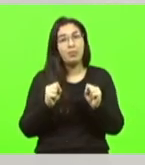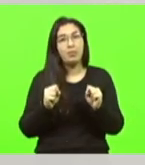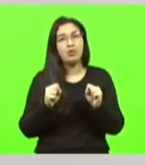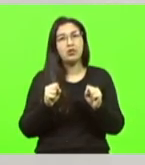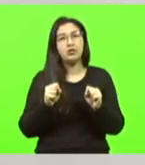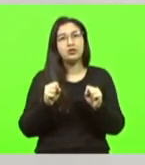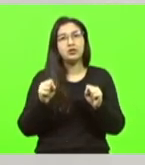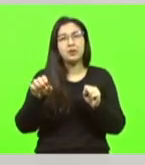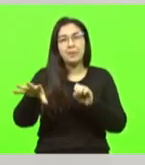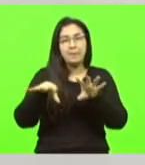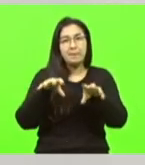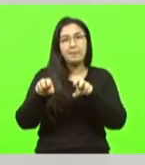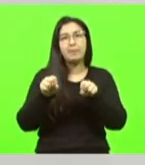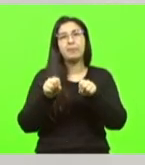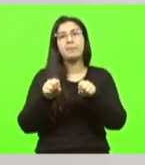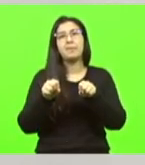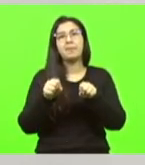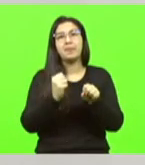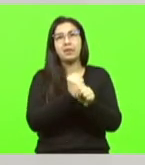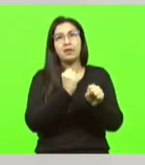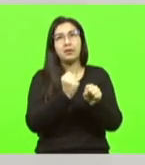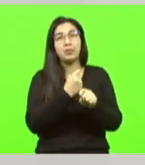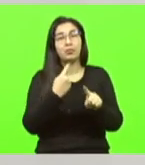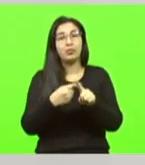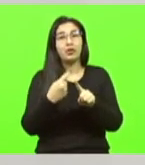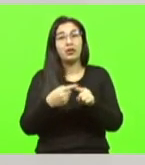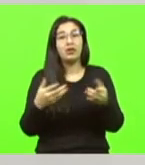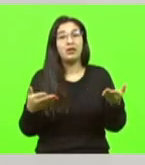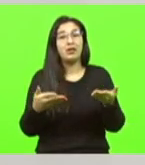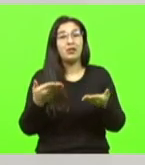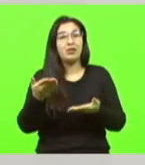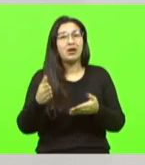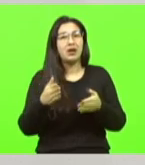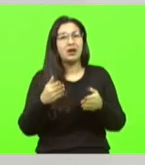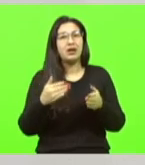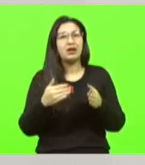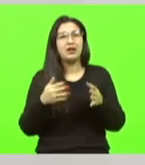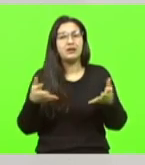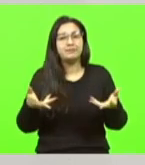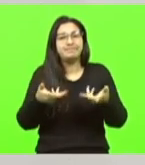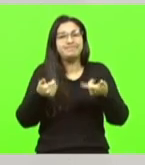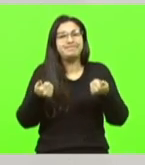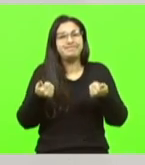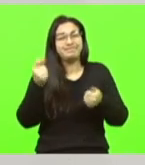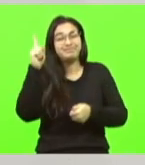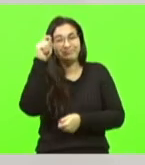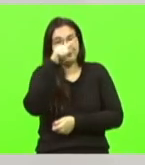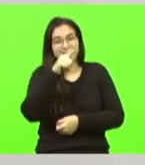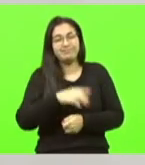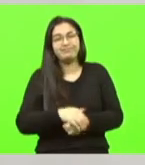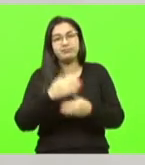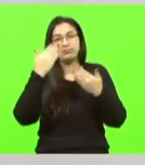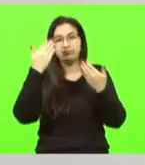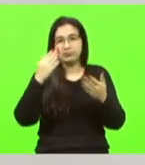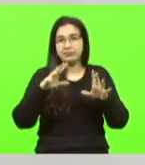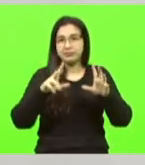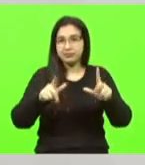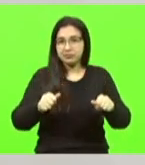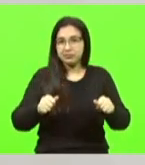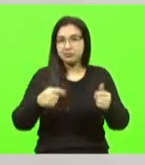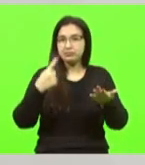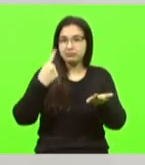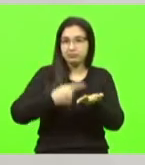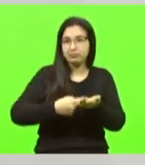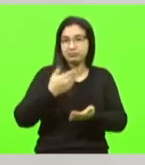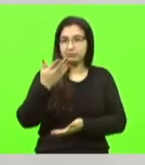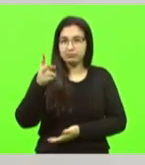que hoje no mercado infelizmente ela está um pouco menos qualificada obrigado obrigado a todos e conto com vocês na presença lá